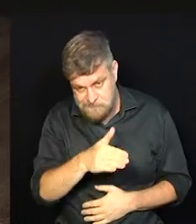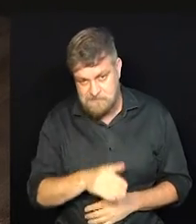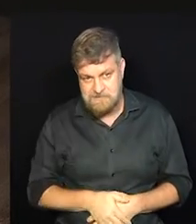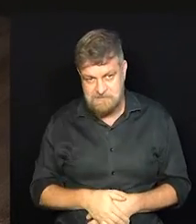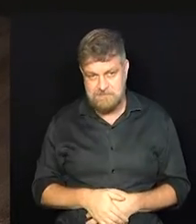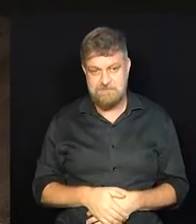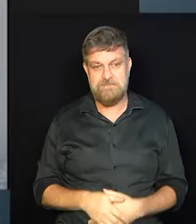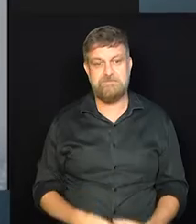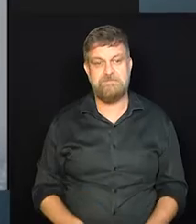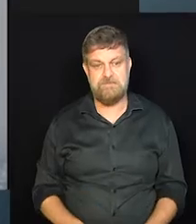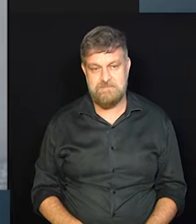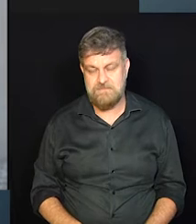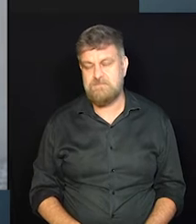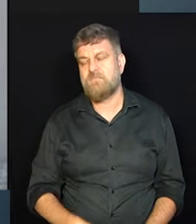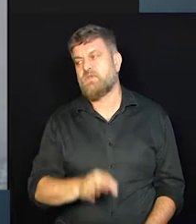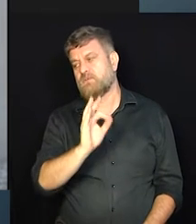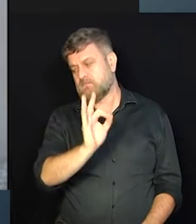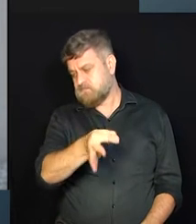no seu negócio?